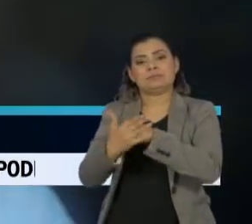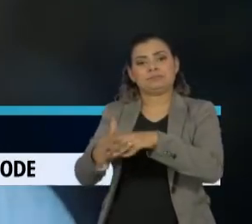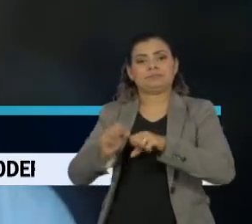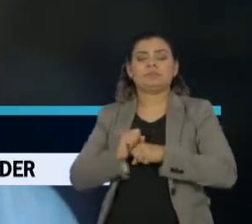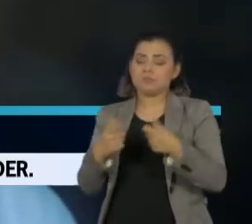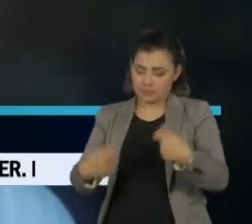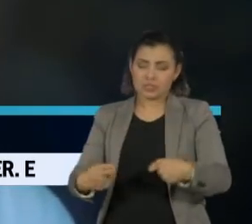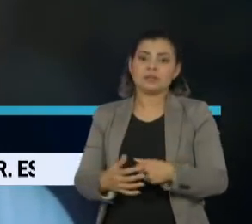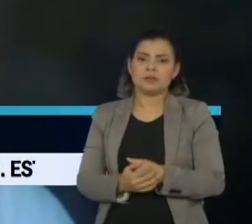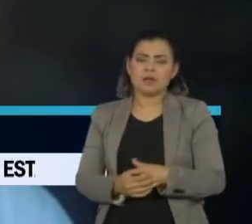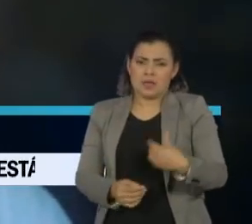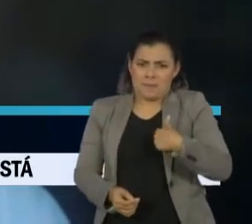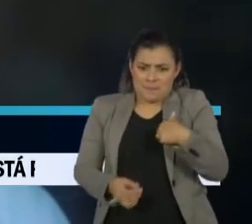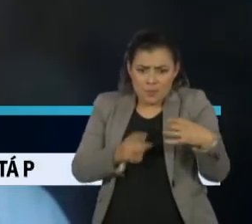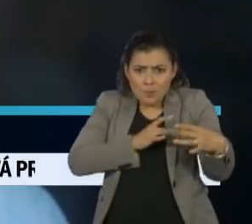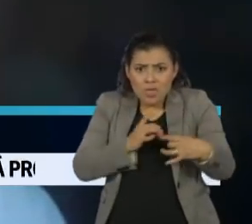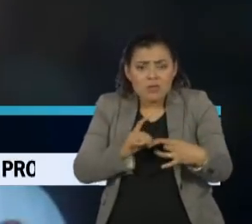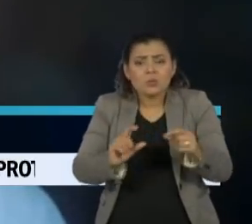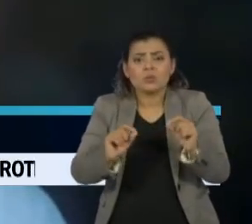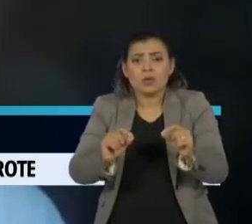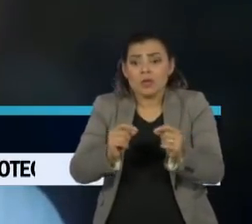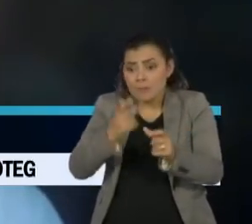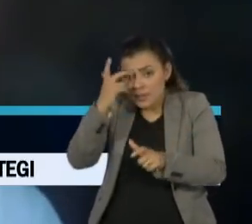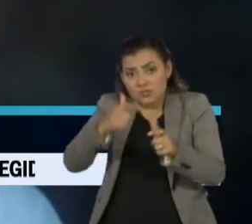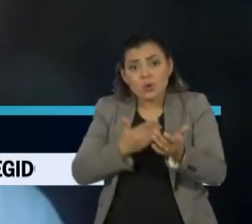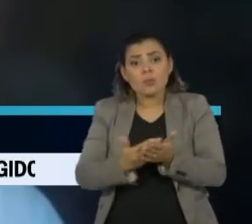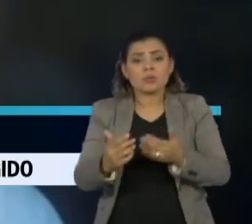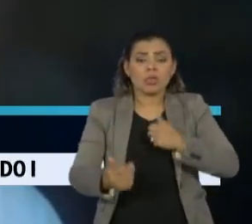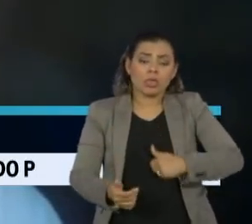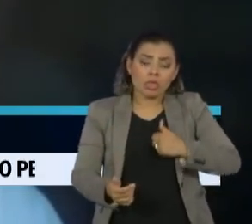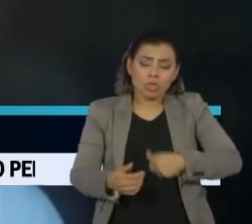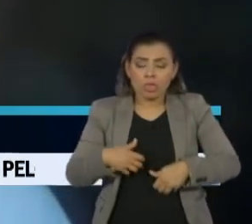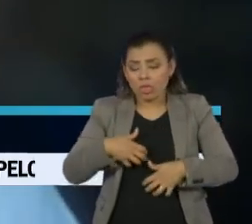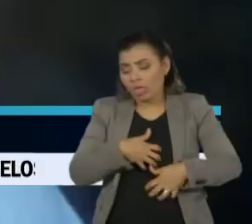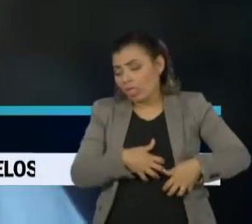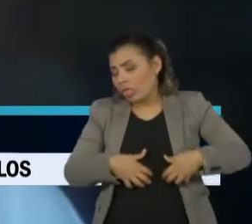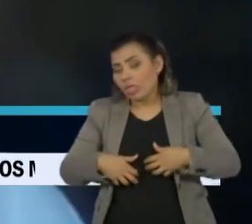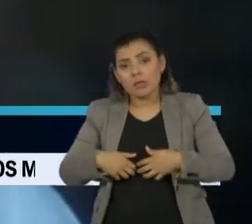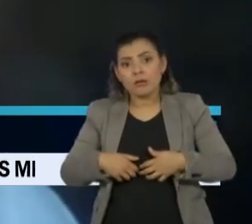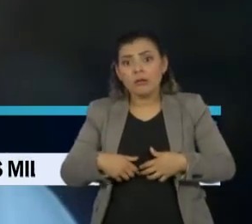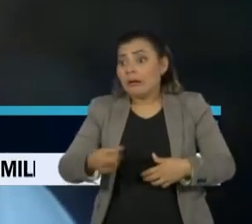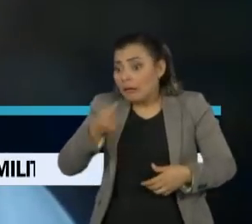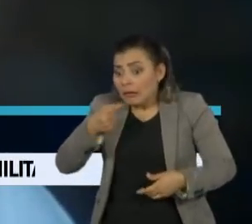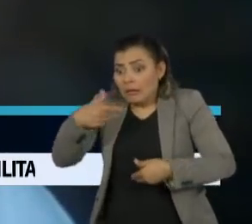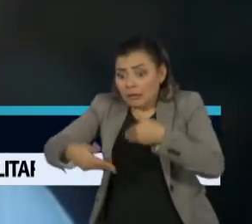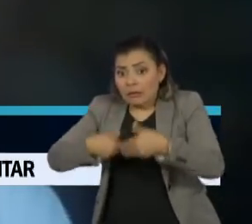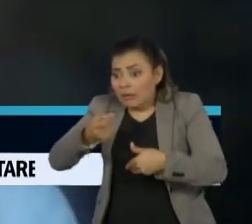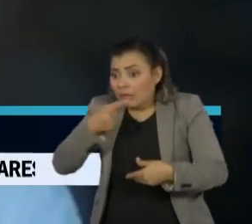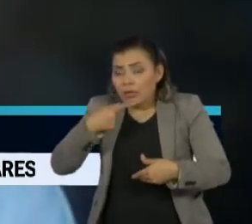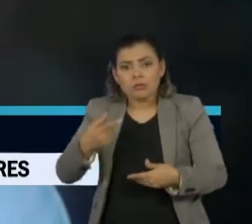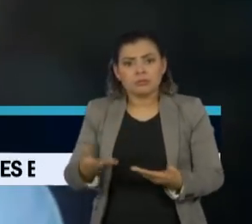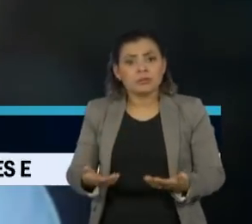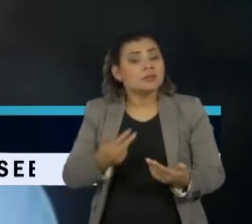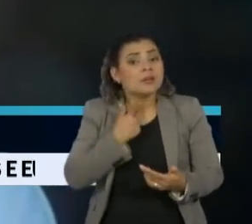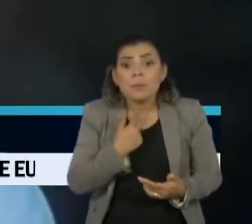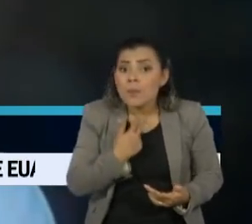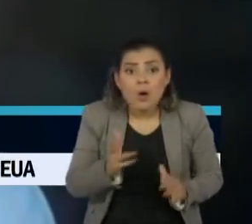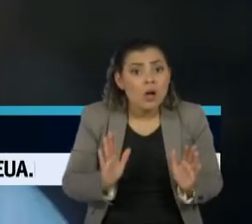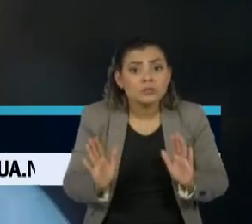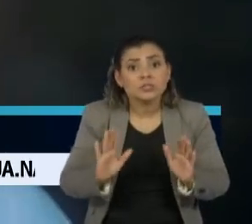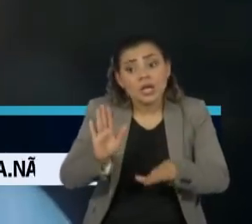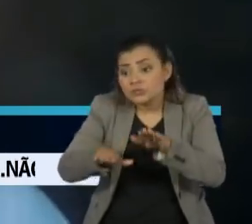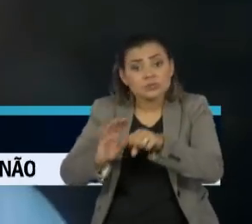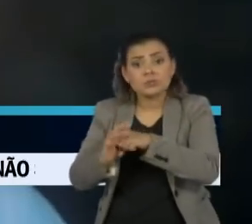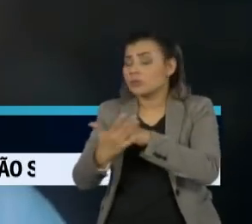coisa. O meu medo, Rodrigo, é que o pessoal vai começar a ter diarreia, cefaleia e vai começar a tomar hidroxicloroquina e não necessariamente a covid.